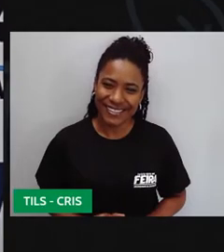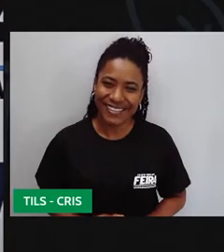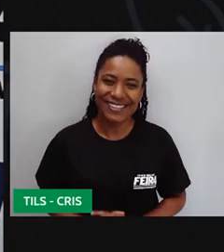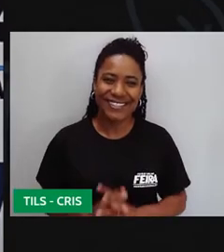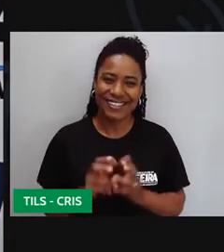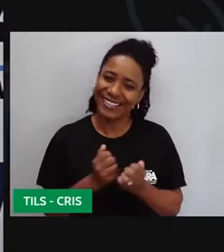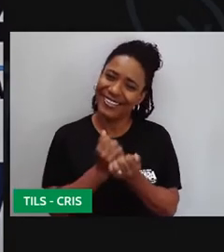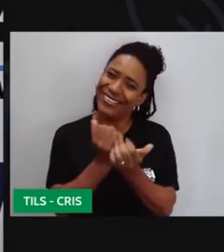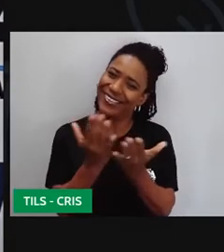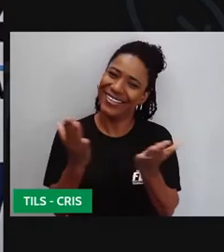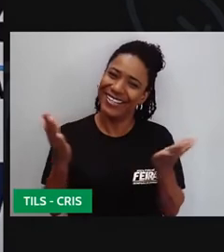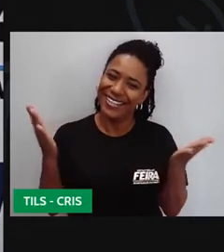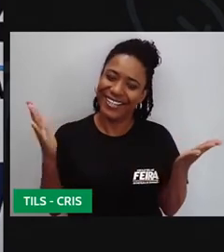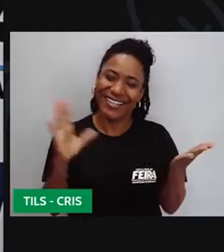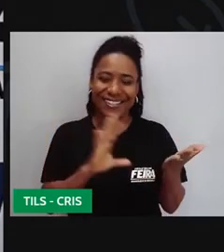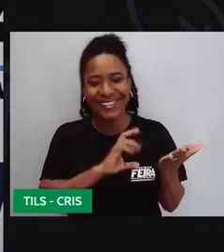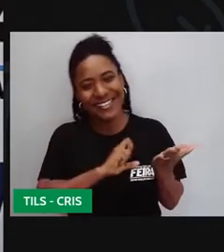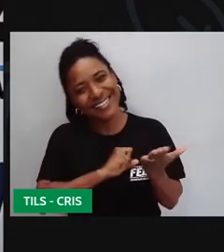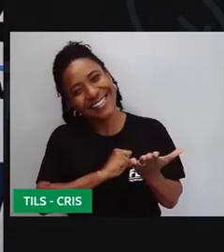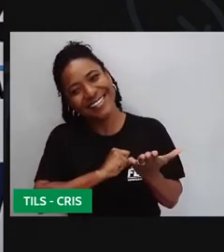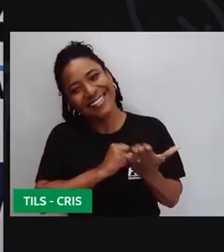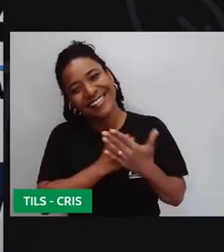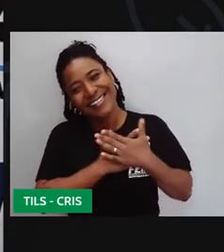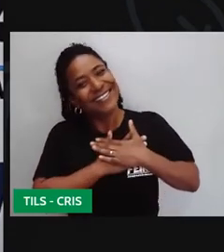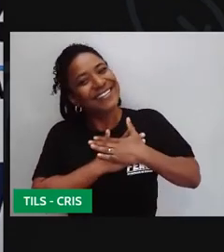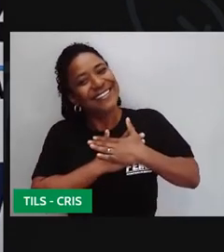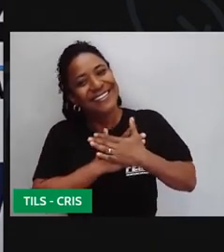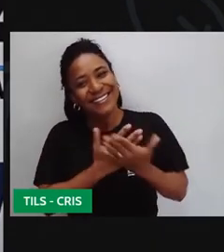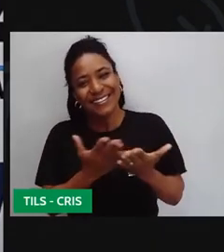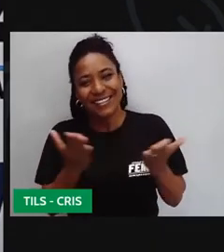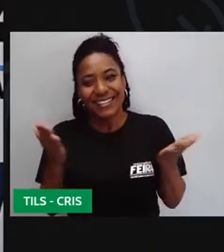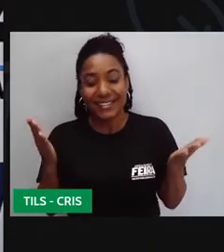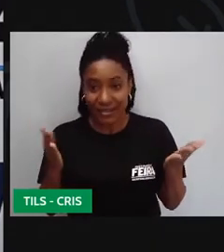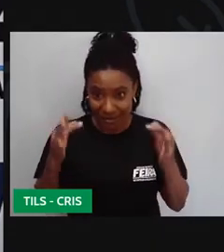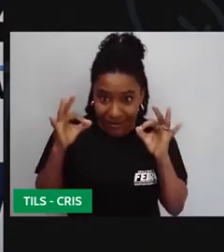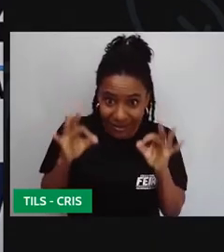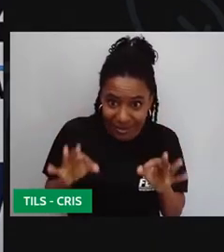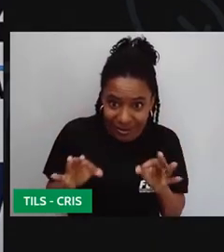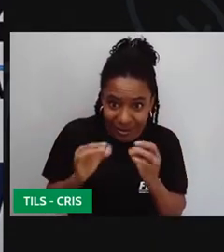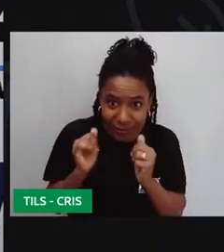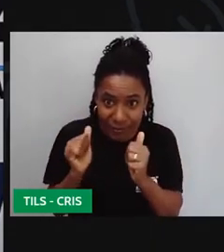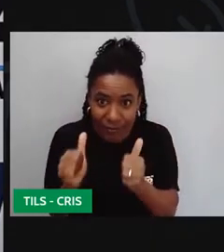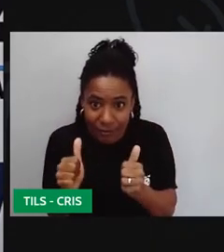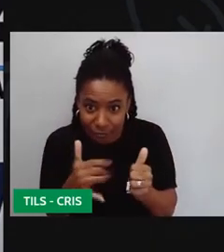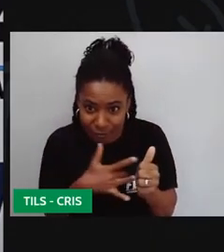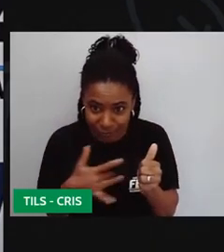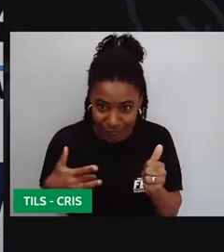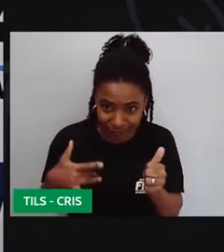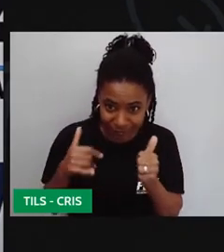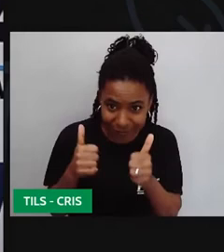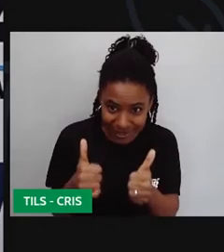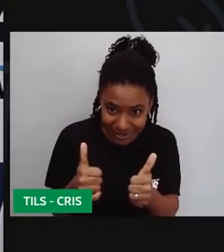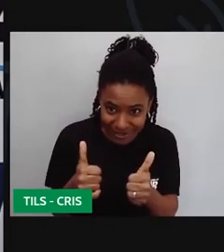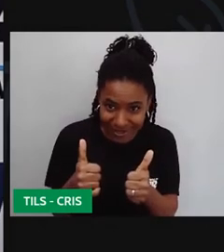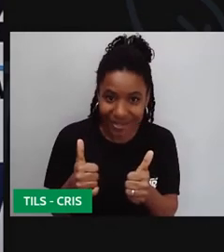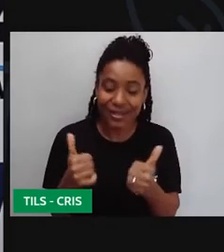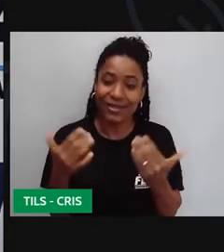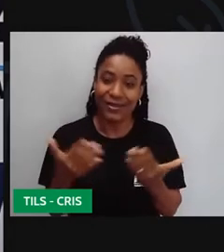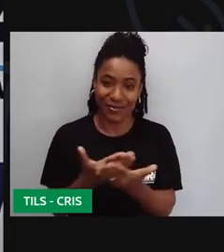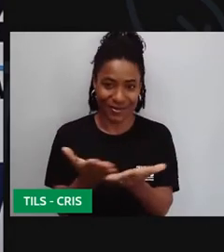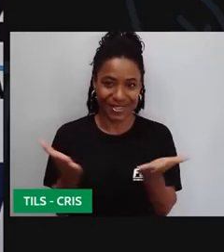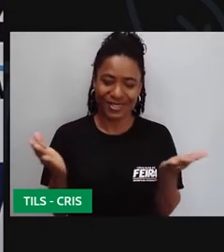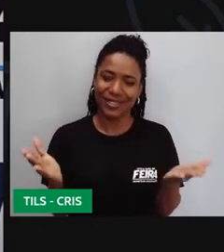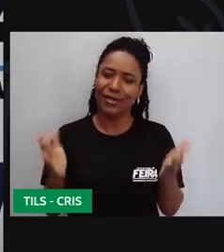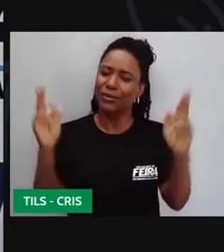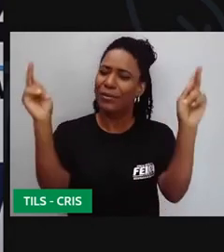Olá, amores! Tudo certinho com vocês? Eu espero que vocês estejam assim, né? Experimentando uma paz interior